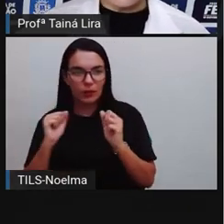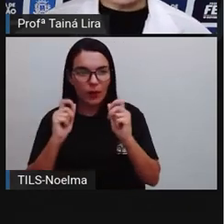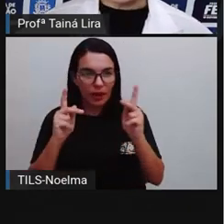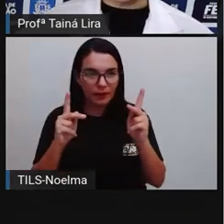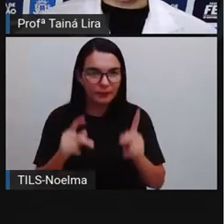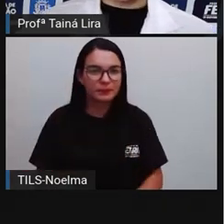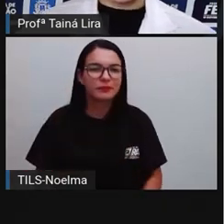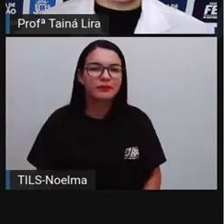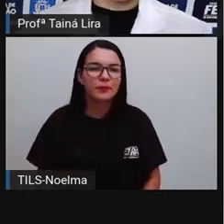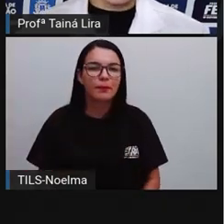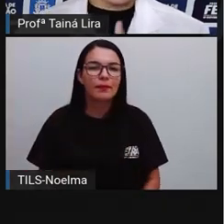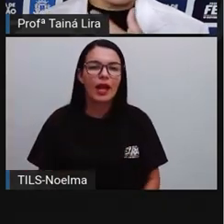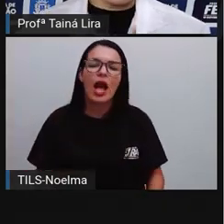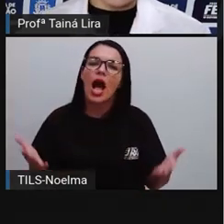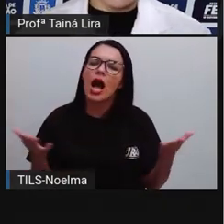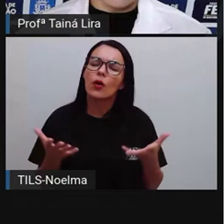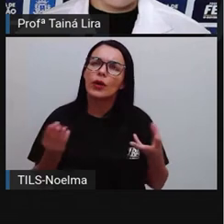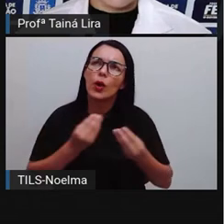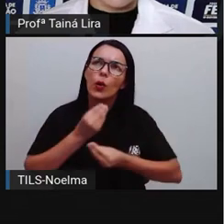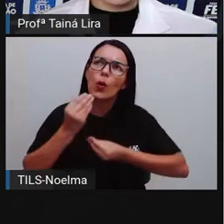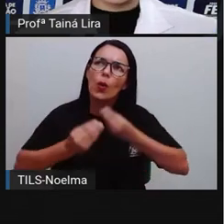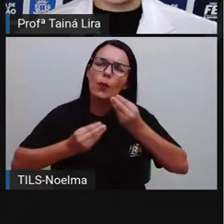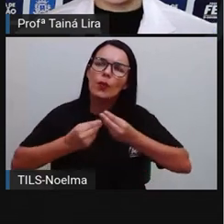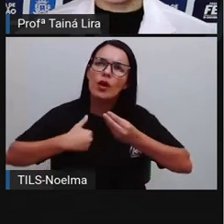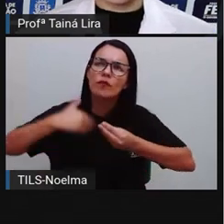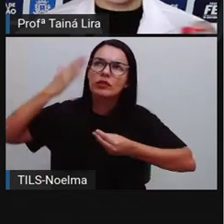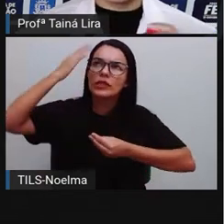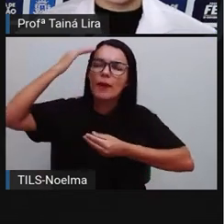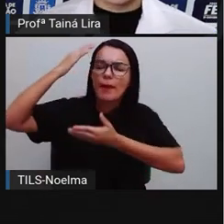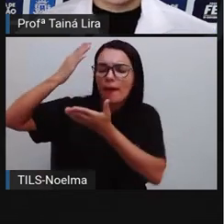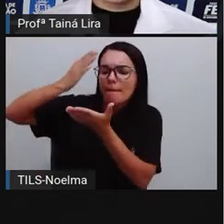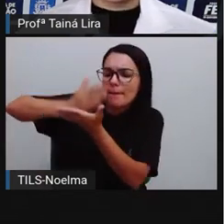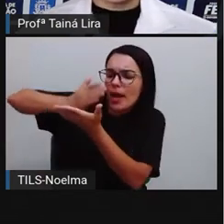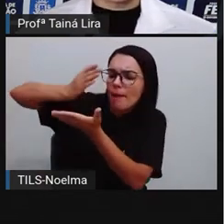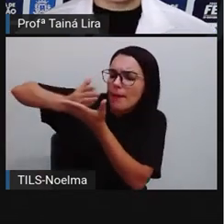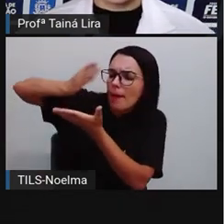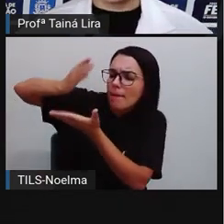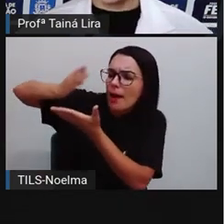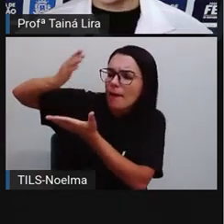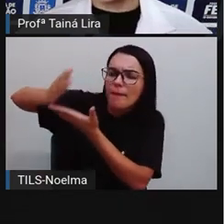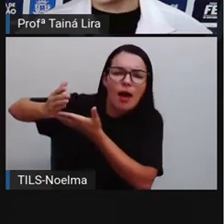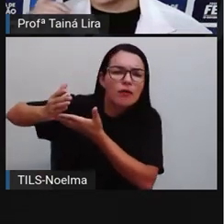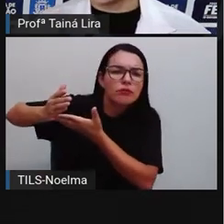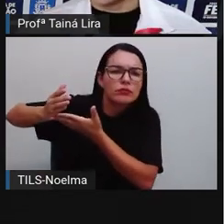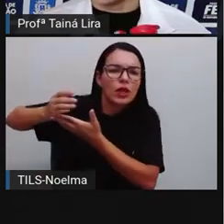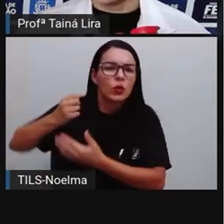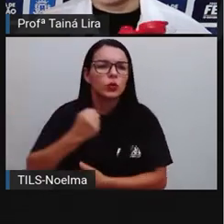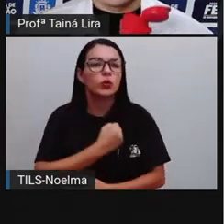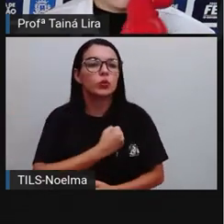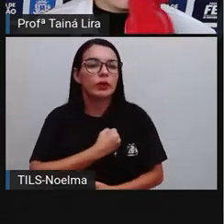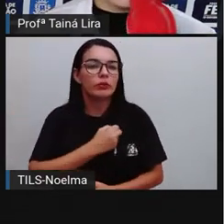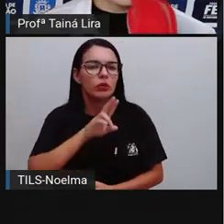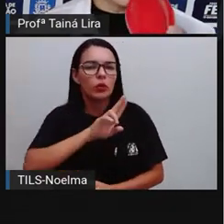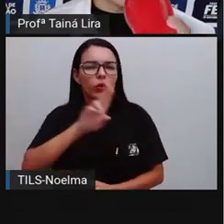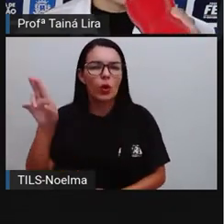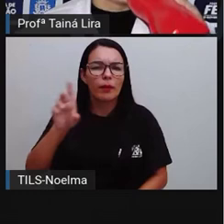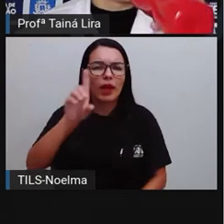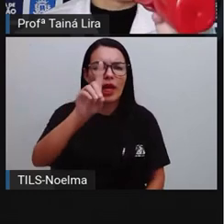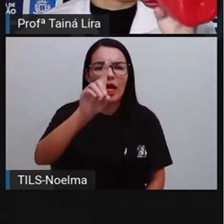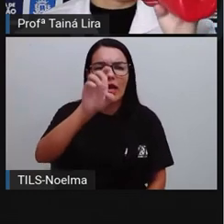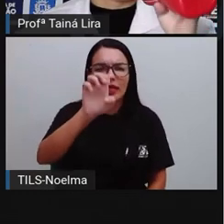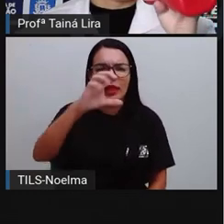E se eu quiser decompor esse número pró? Quem lembra aí o que é decompor? E aí?